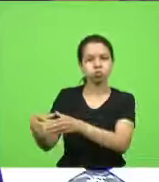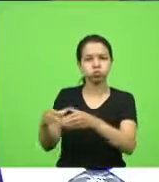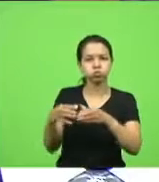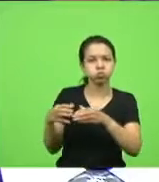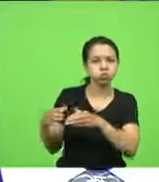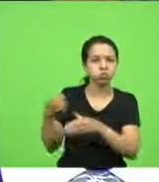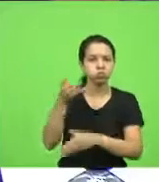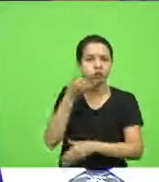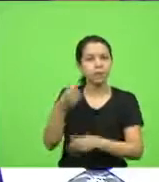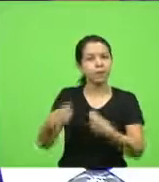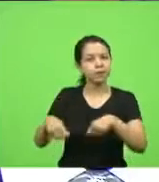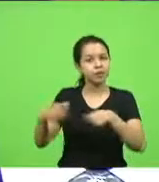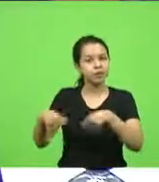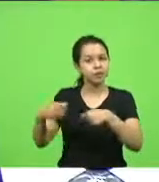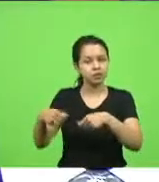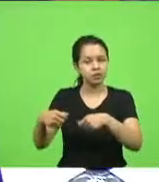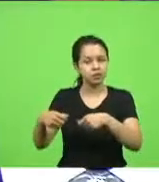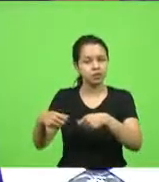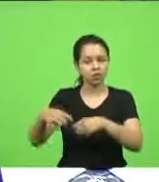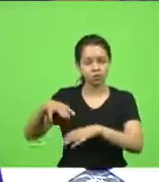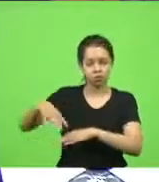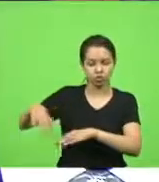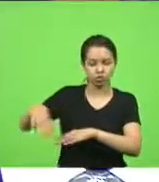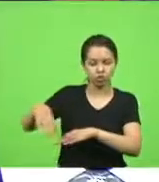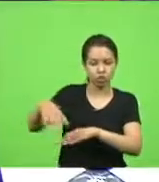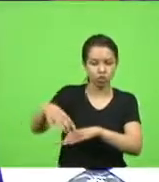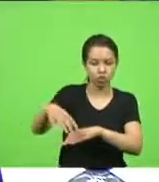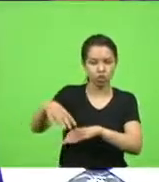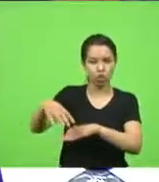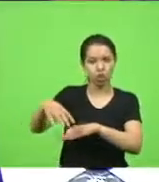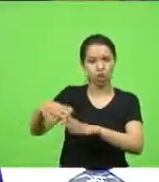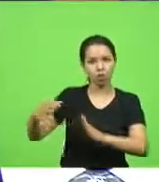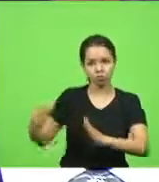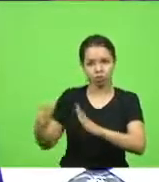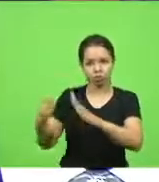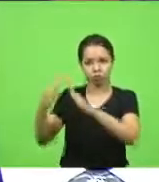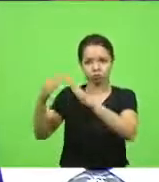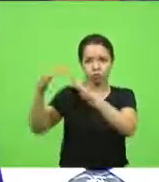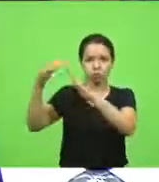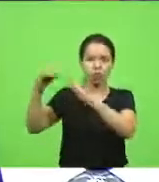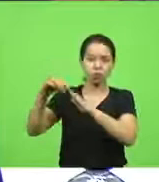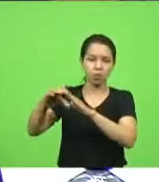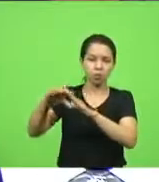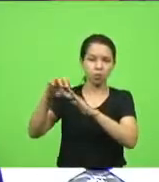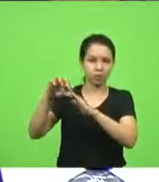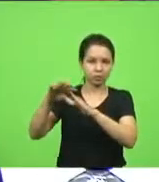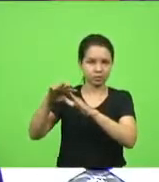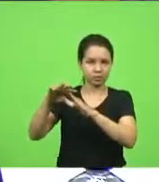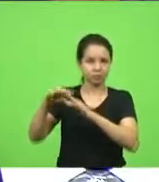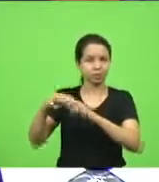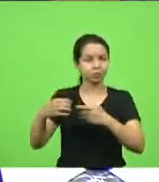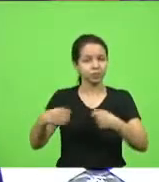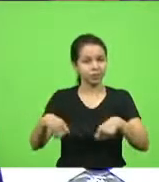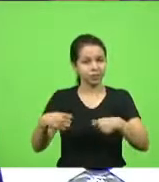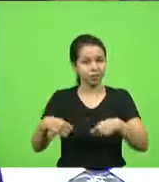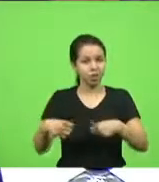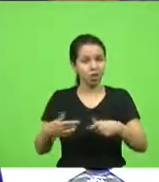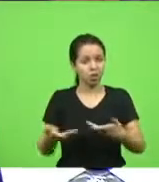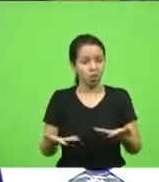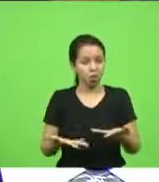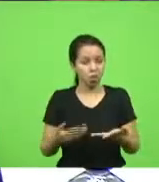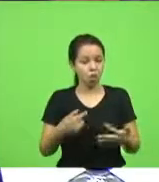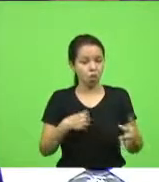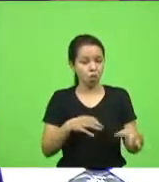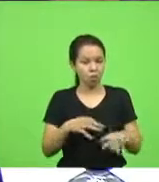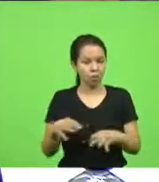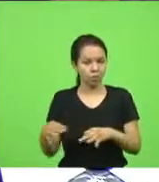torres para beneficiar comunidades no interior. Só hoje eu fiz uma, duas,